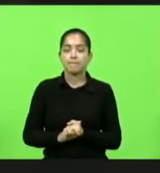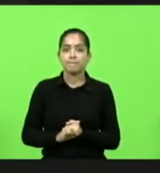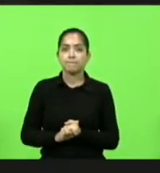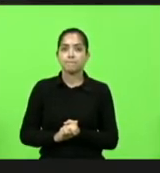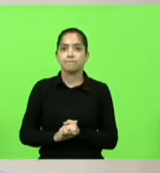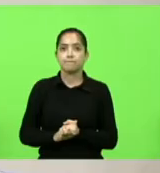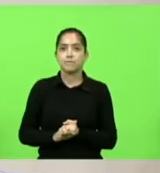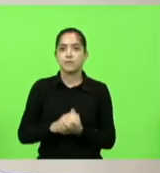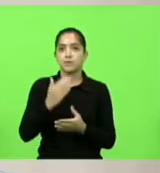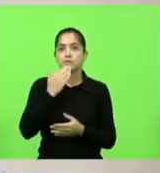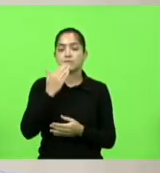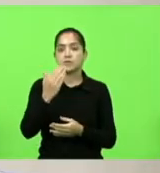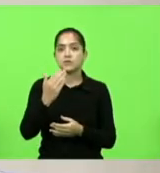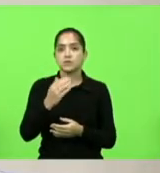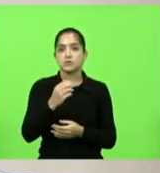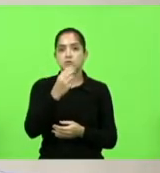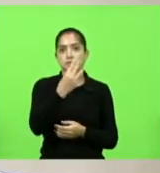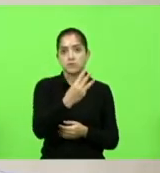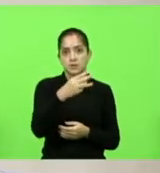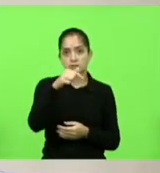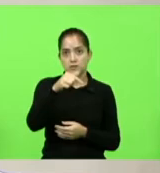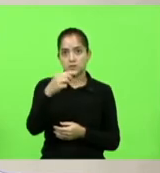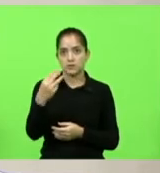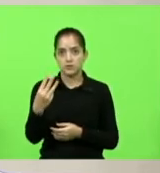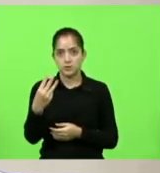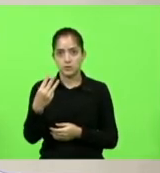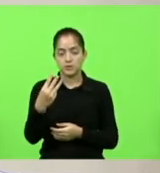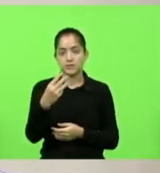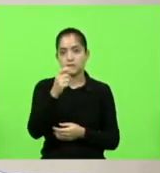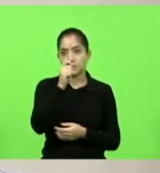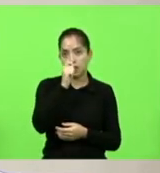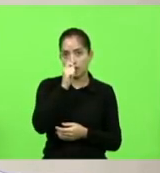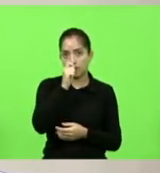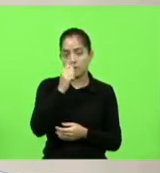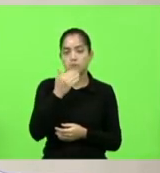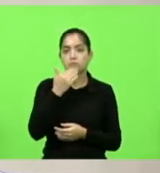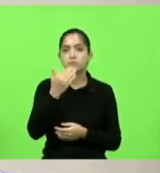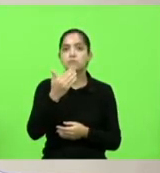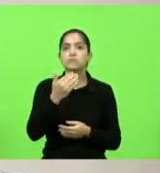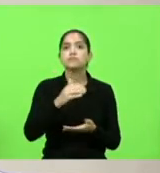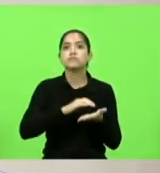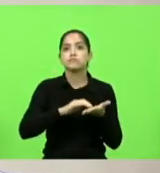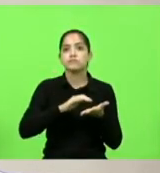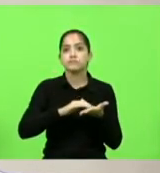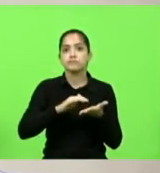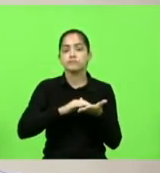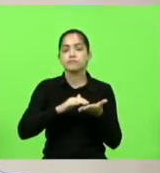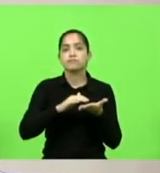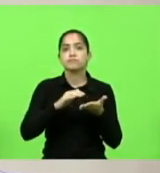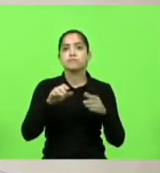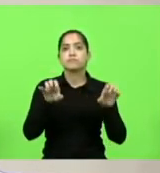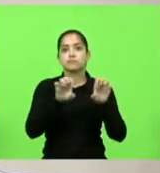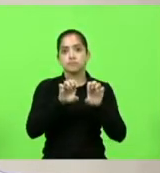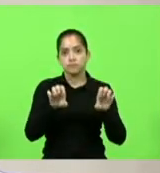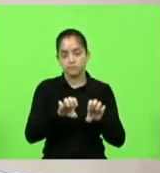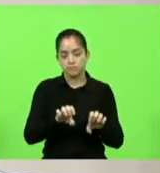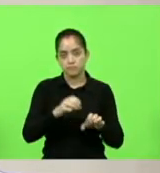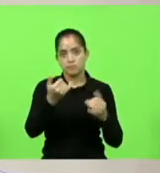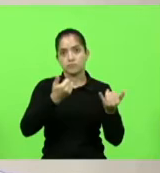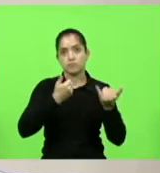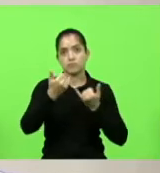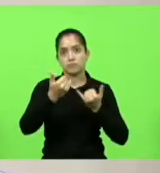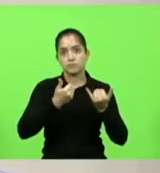Pedido de informação nº 373. Deputado João Amin, solicitando ao secretário de Estado da Infraestrutura informações acerca da